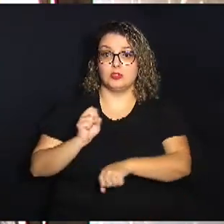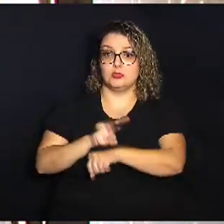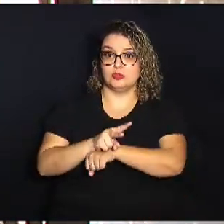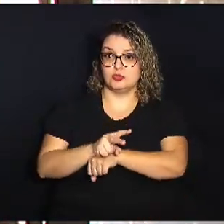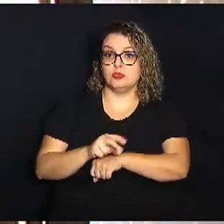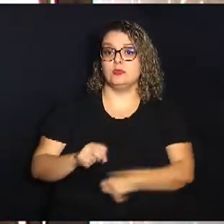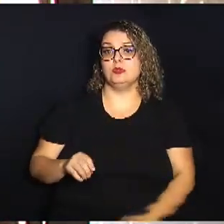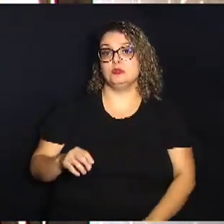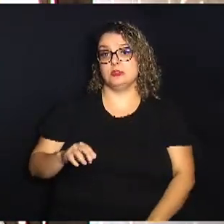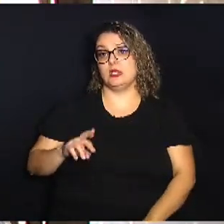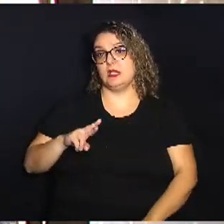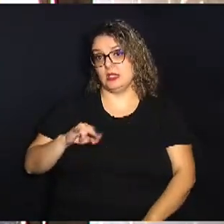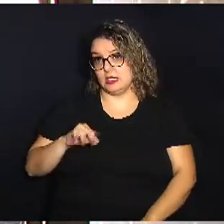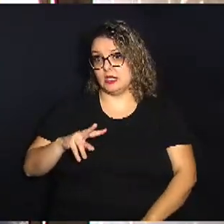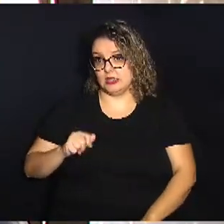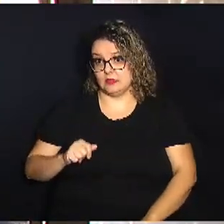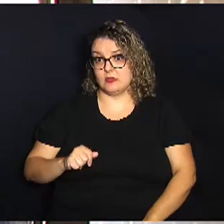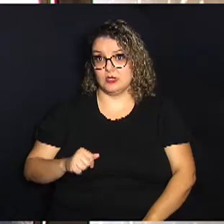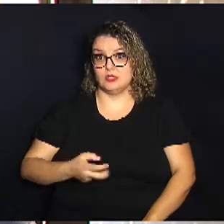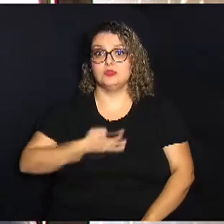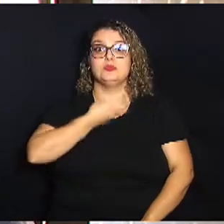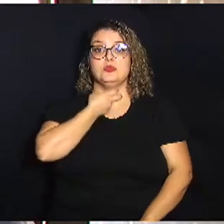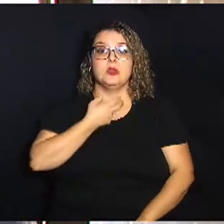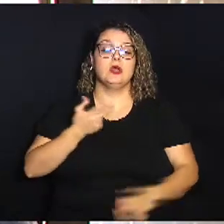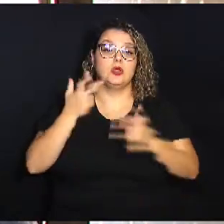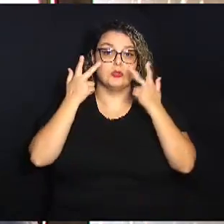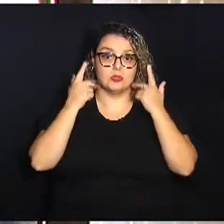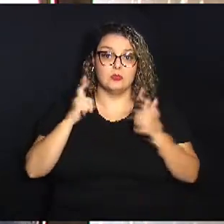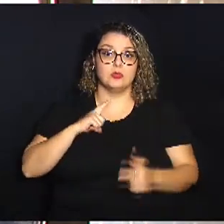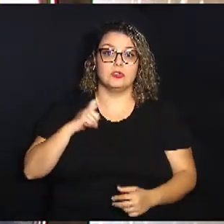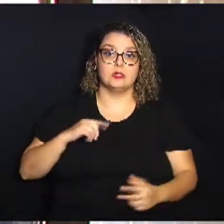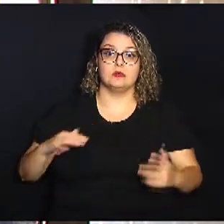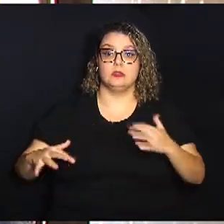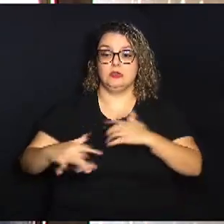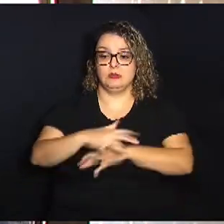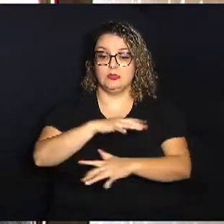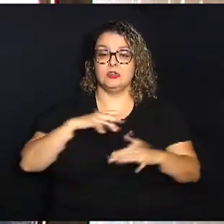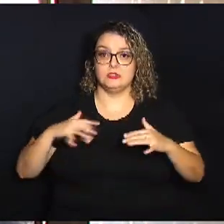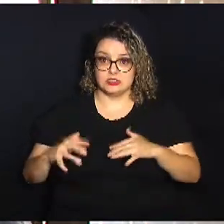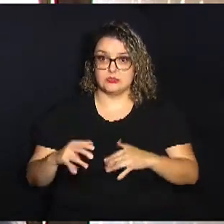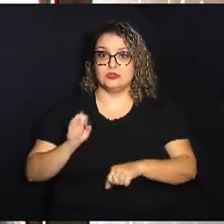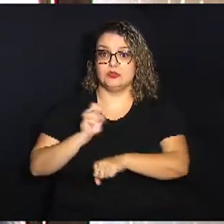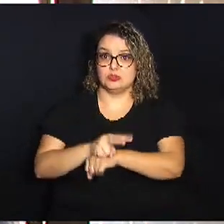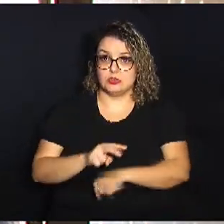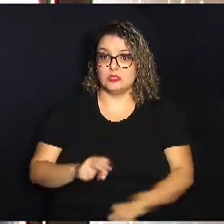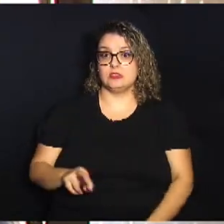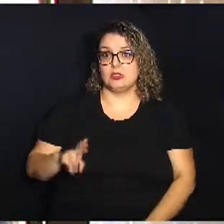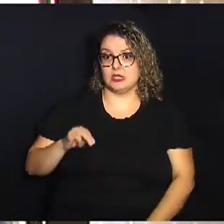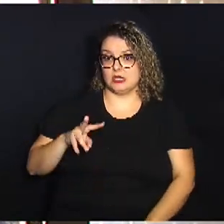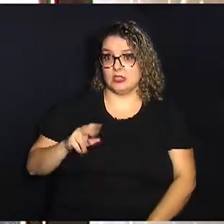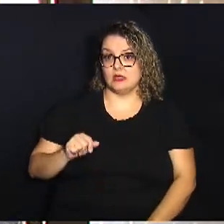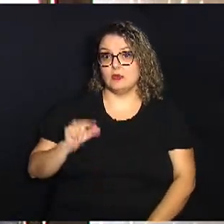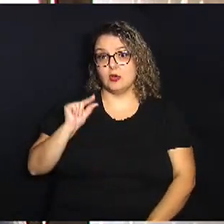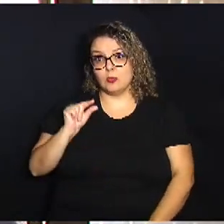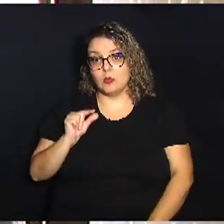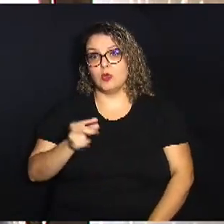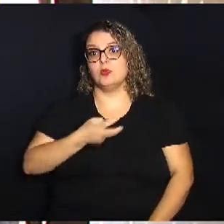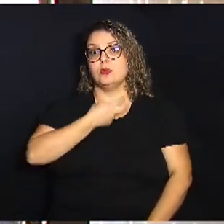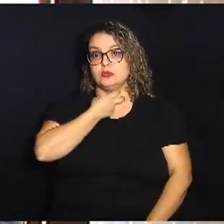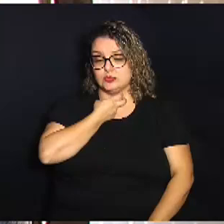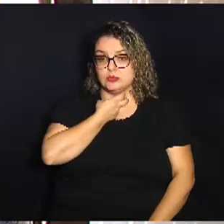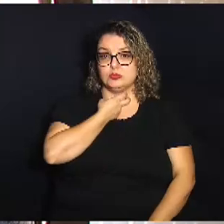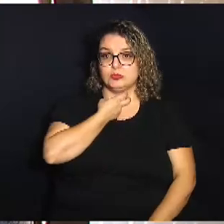raiva entre os morcegos, né? É comum você ter a circulação da raiva neles, né? É pouco a quantidade de morcegos que